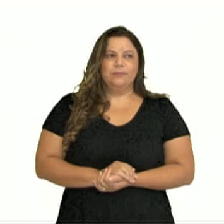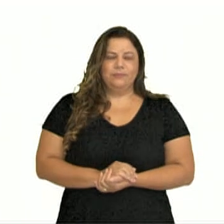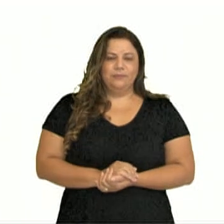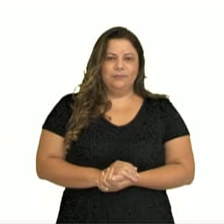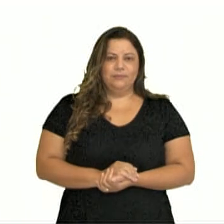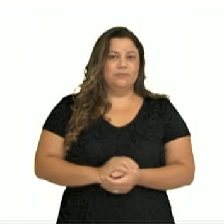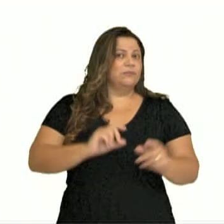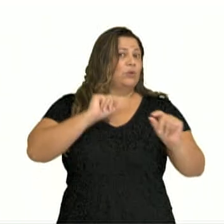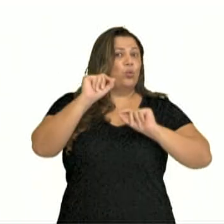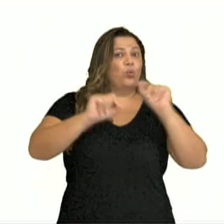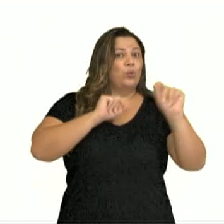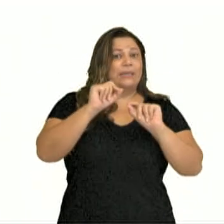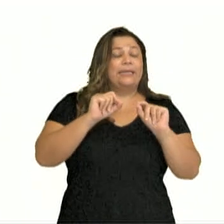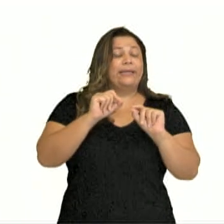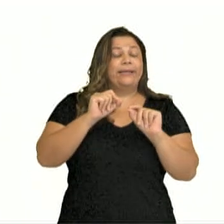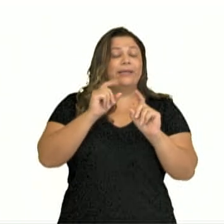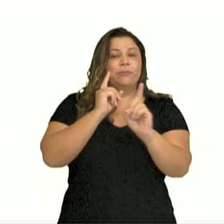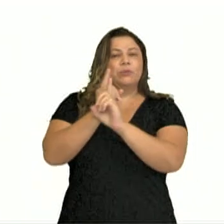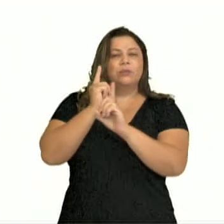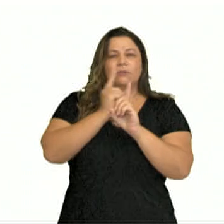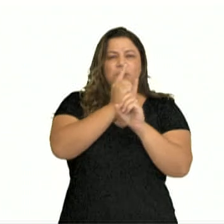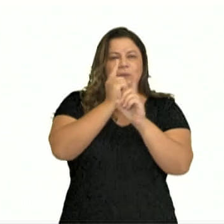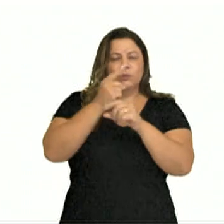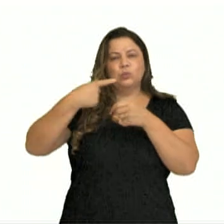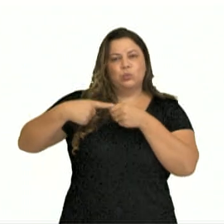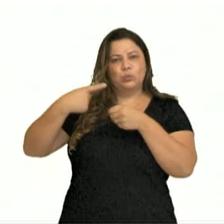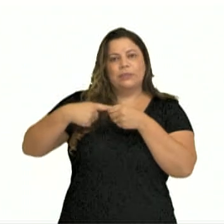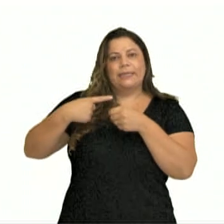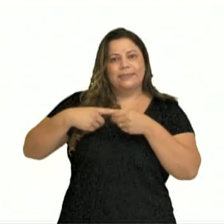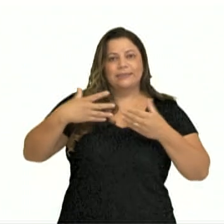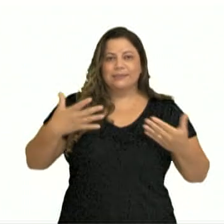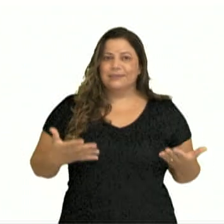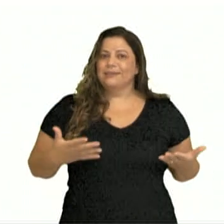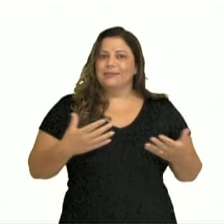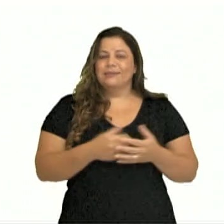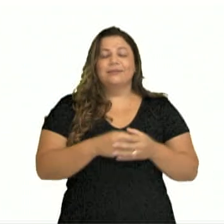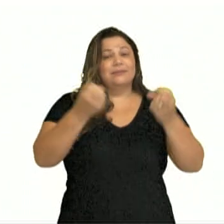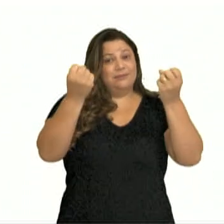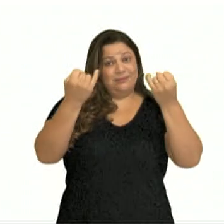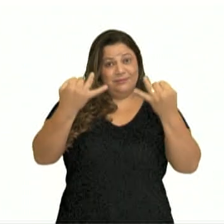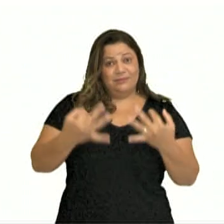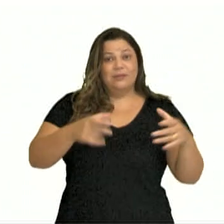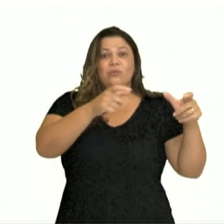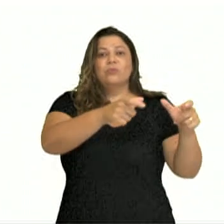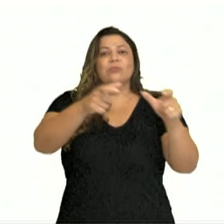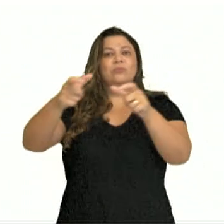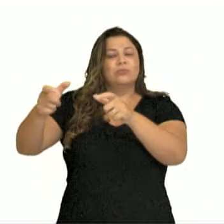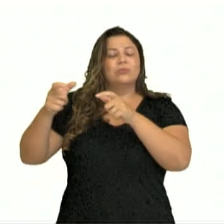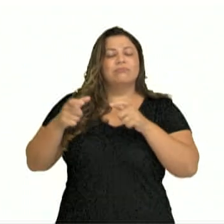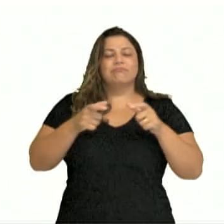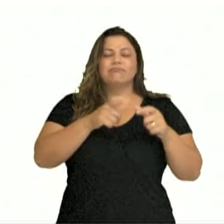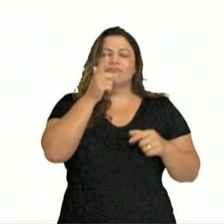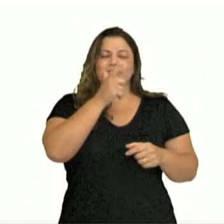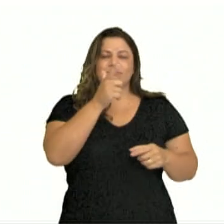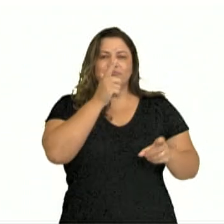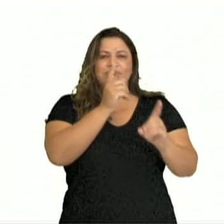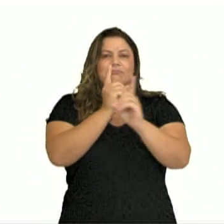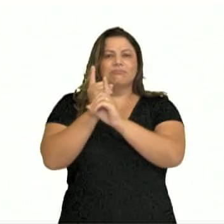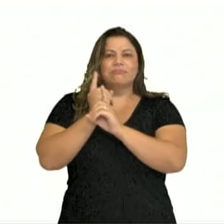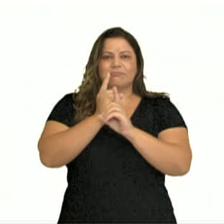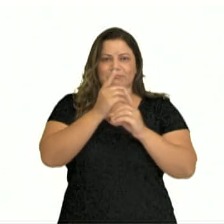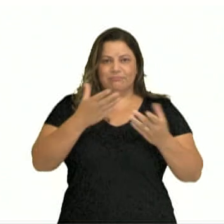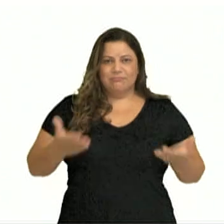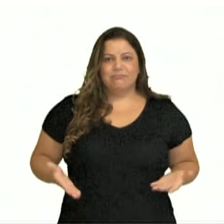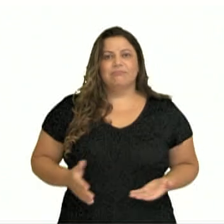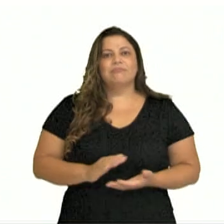O que podemos encontrar numa cidade? Então vamos falar um pouquinho de alguns lugares que conseguimos encontrar na cidade.